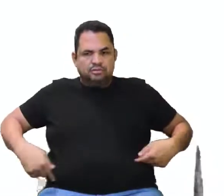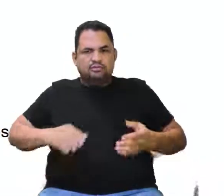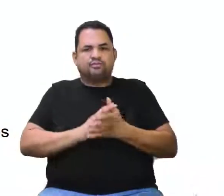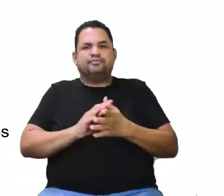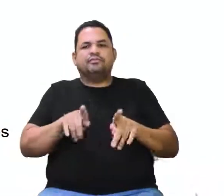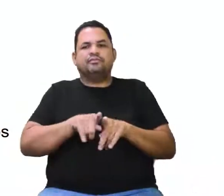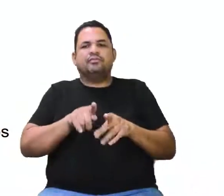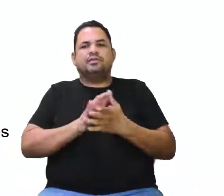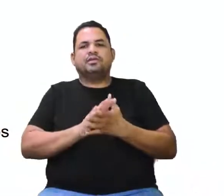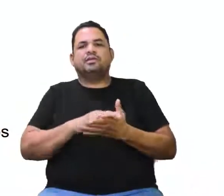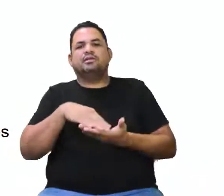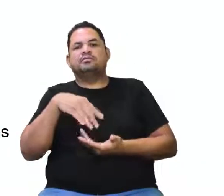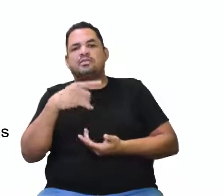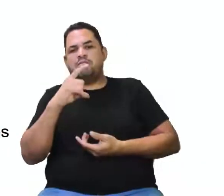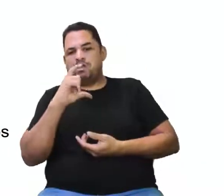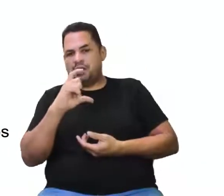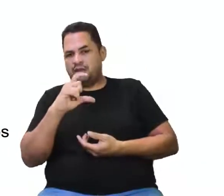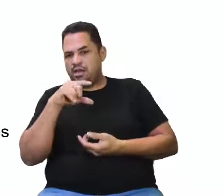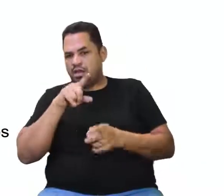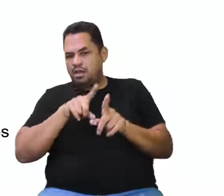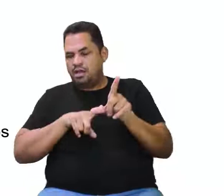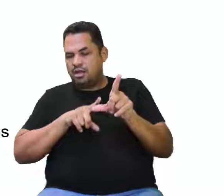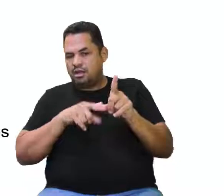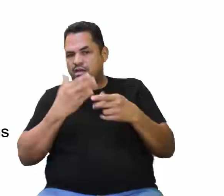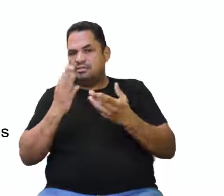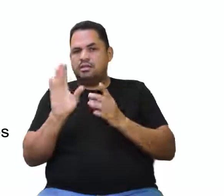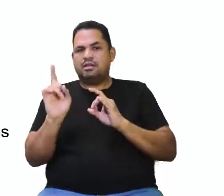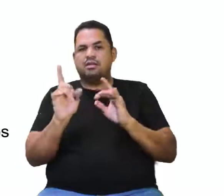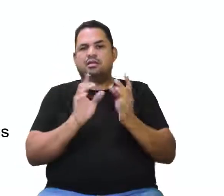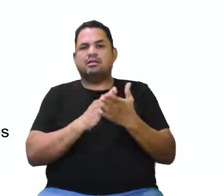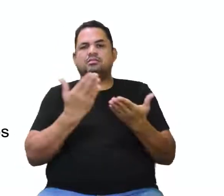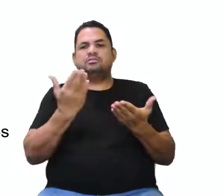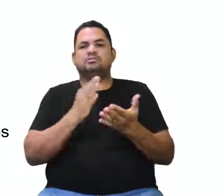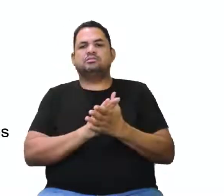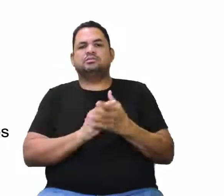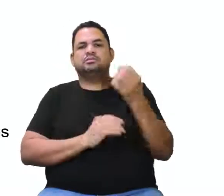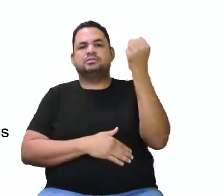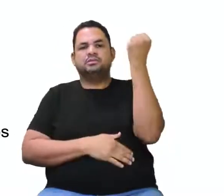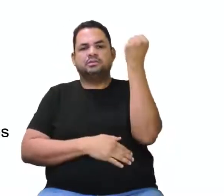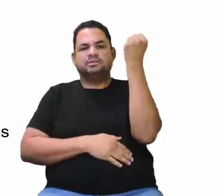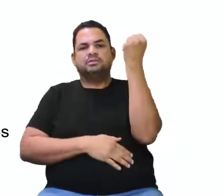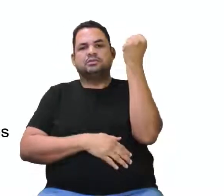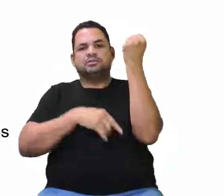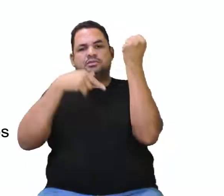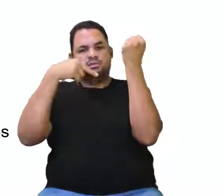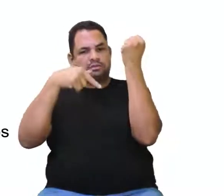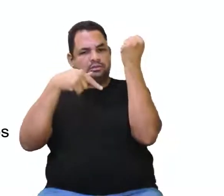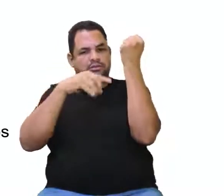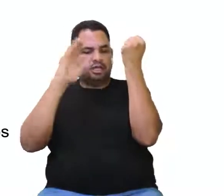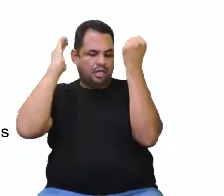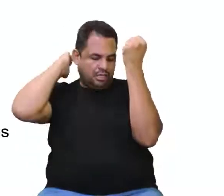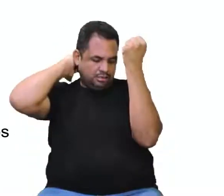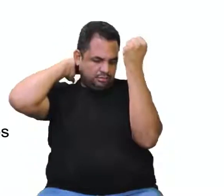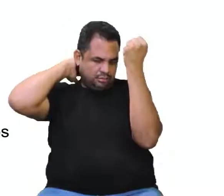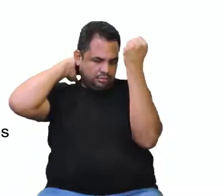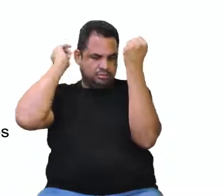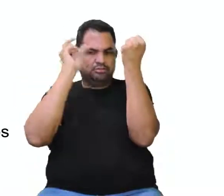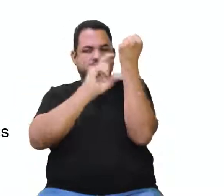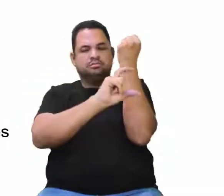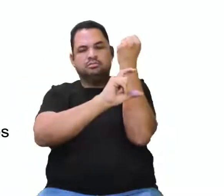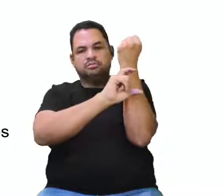sigla específica para identificar essa região, sendo que no pescoço eu tenho 7 vértebras ali,